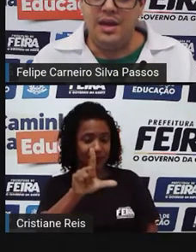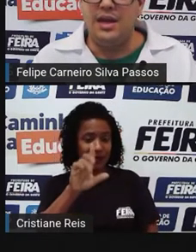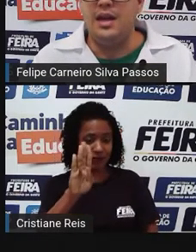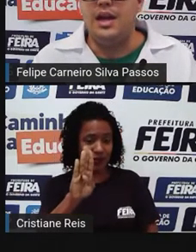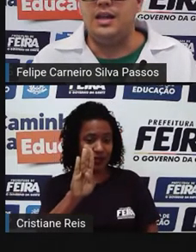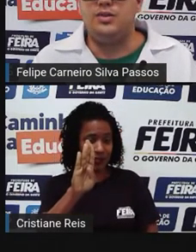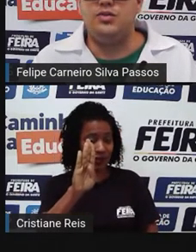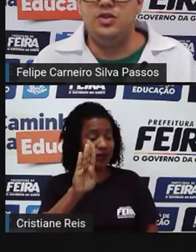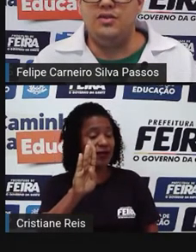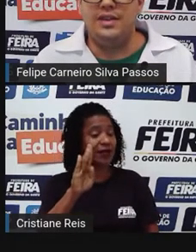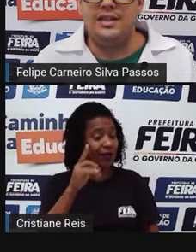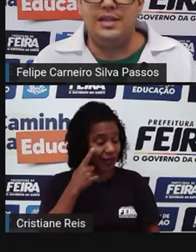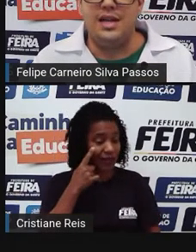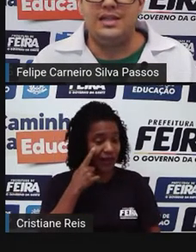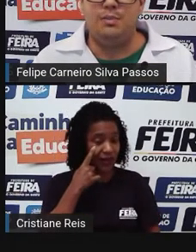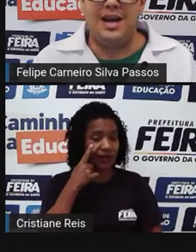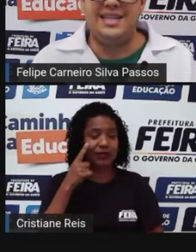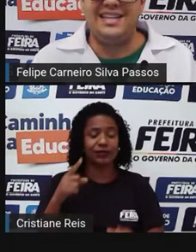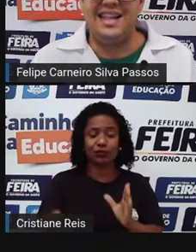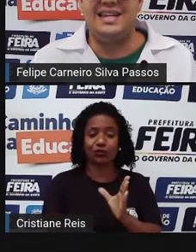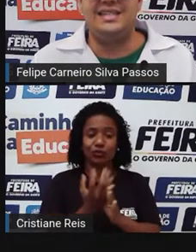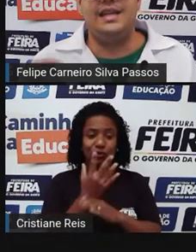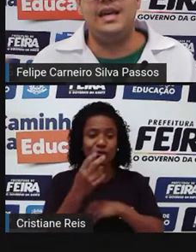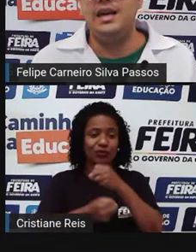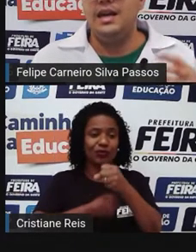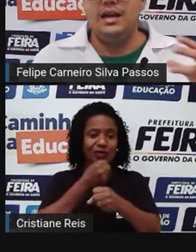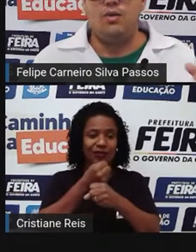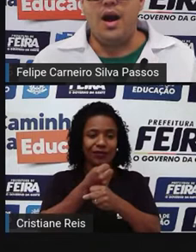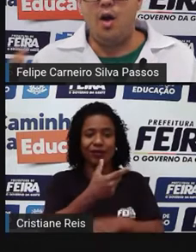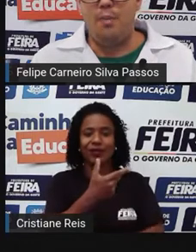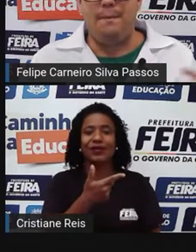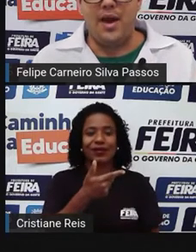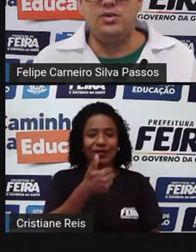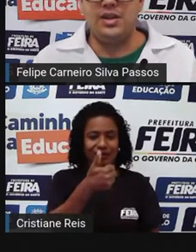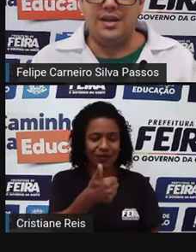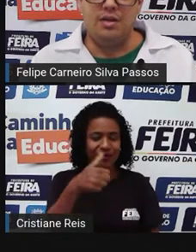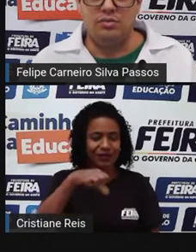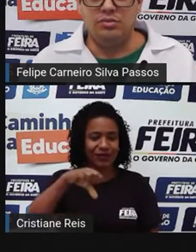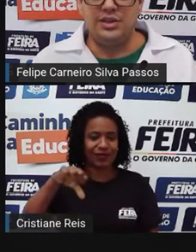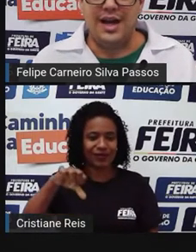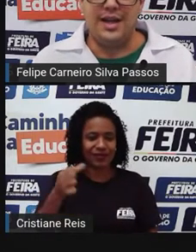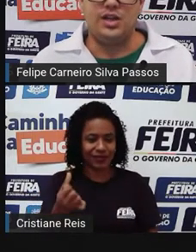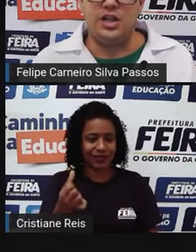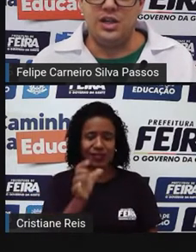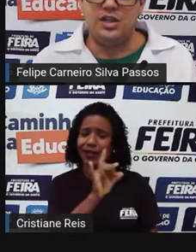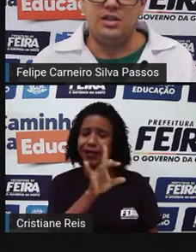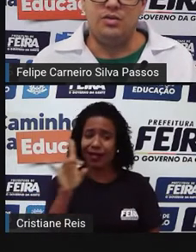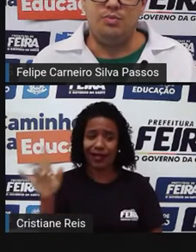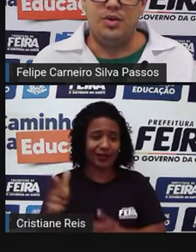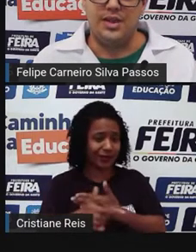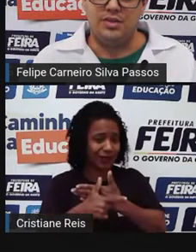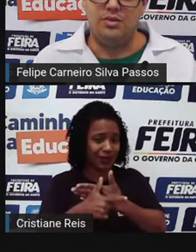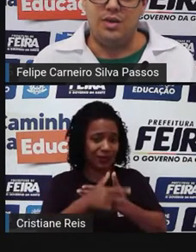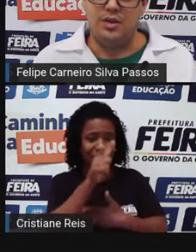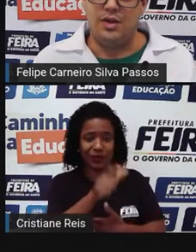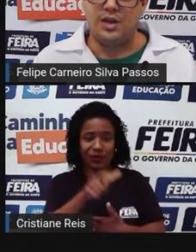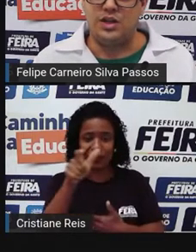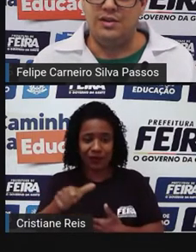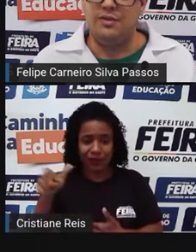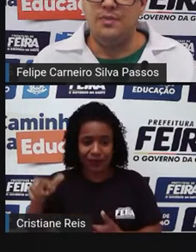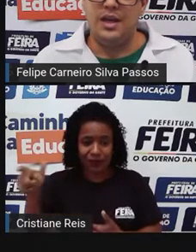LDB, ela surge em 96 para esclarecer qual é o papel de cada um, de cada agente no processo